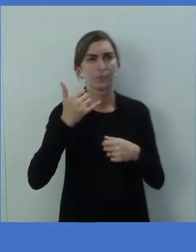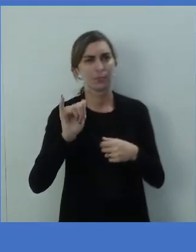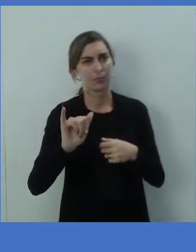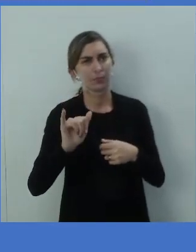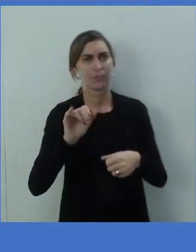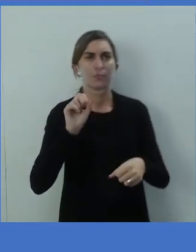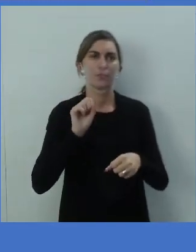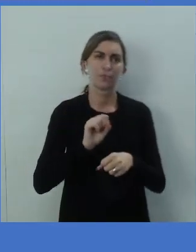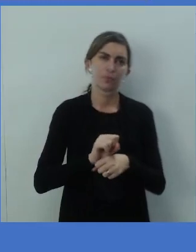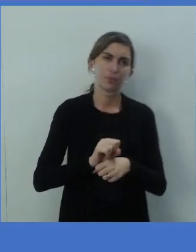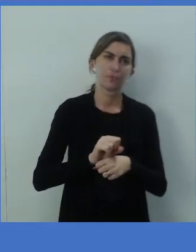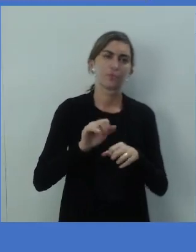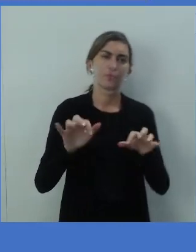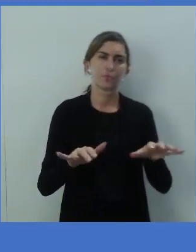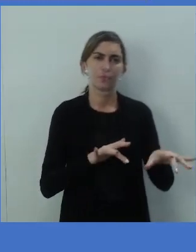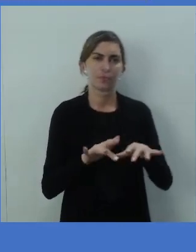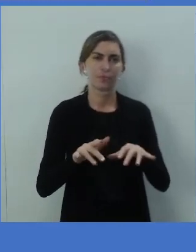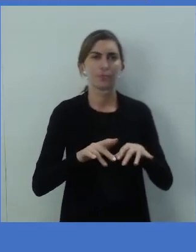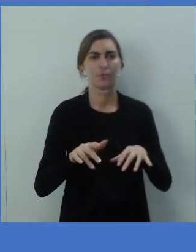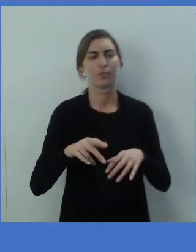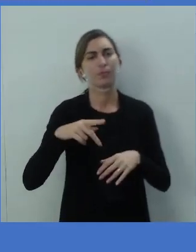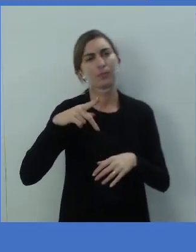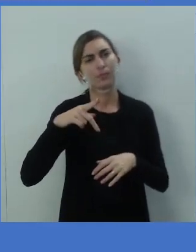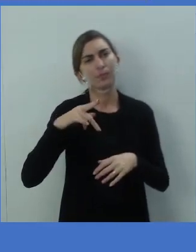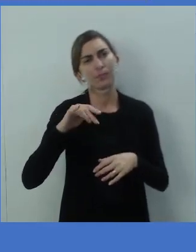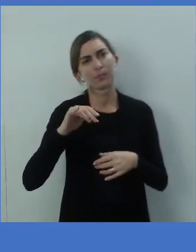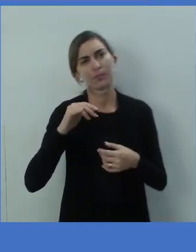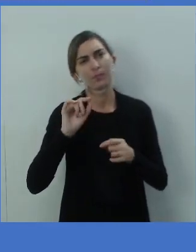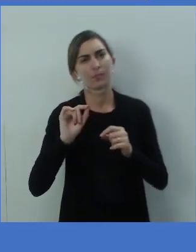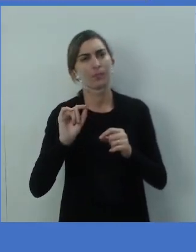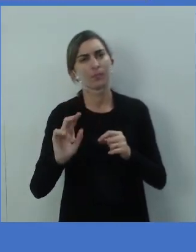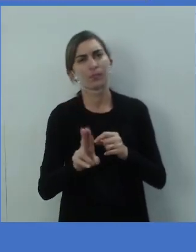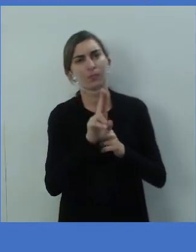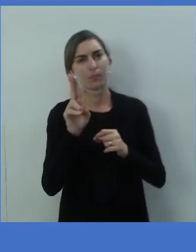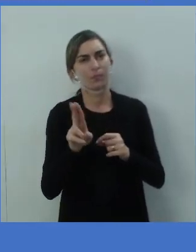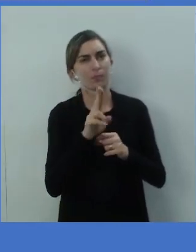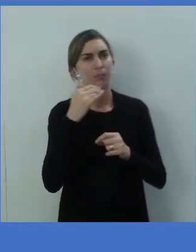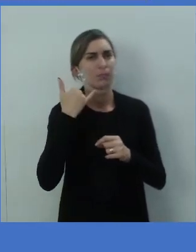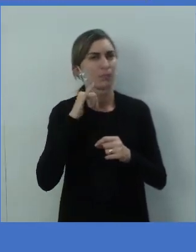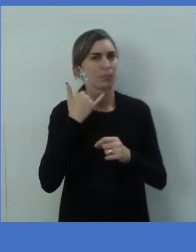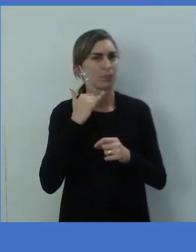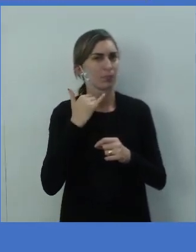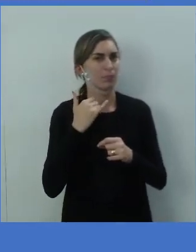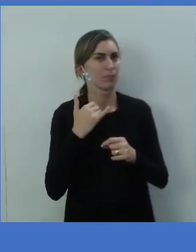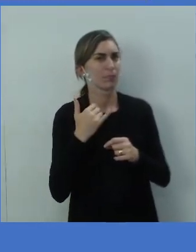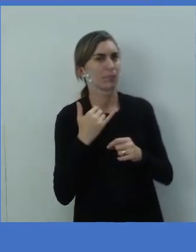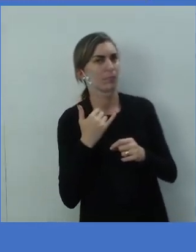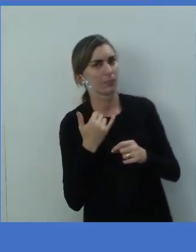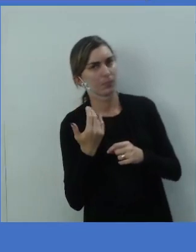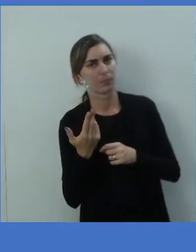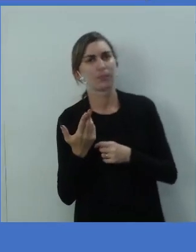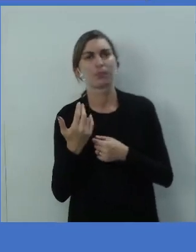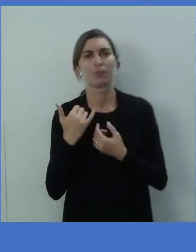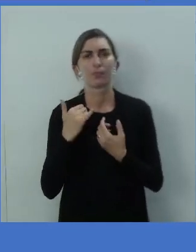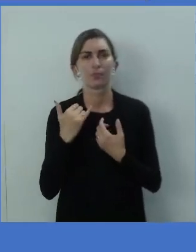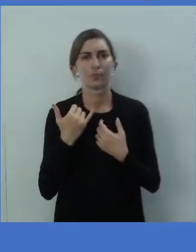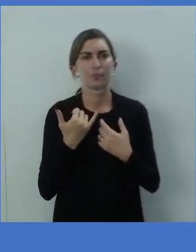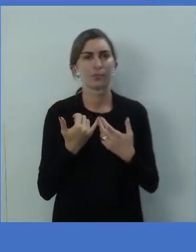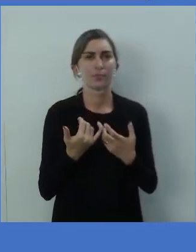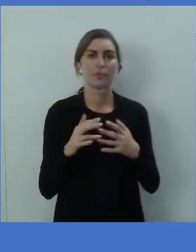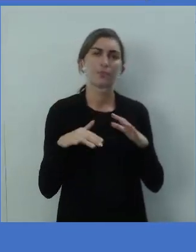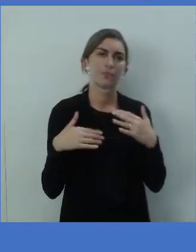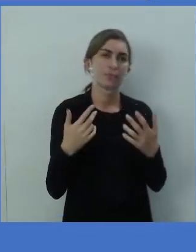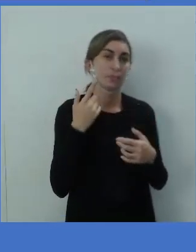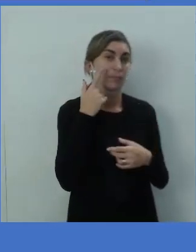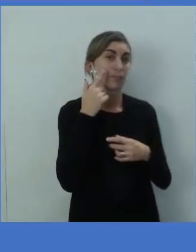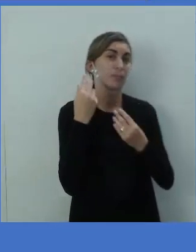tocar, né? E Use para o seu Mobile, né? Seu celular. Então, vamos